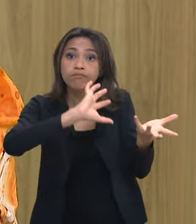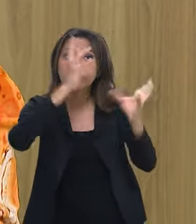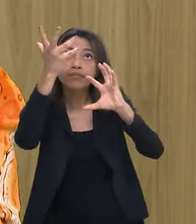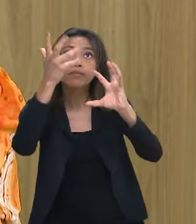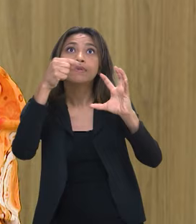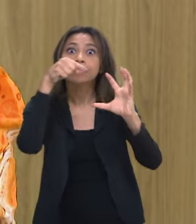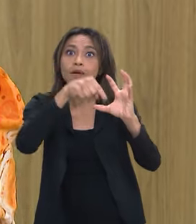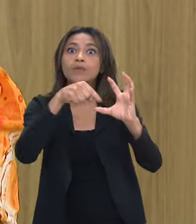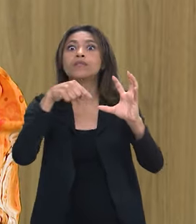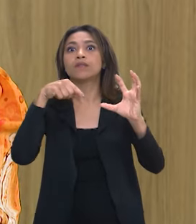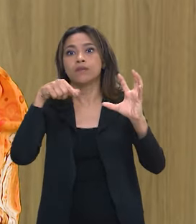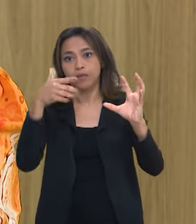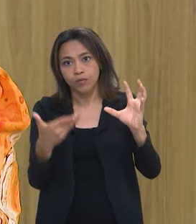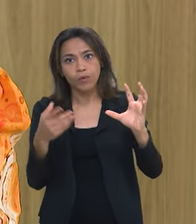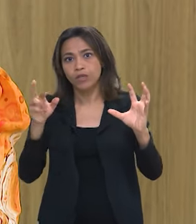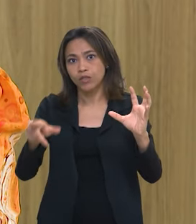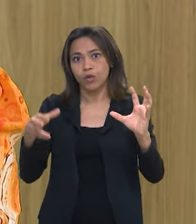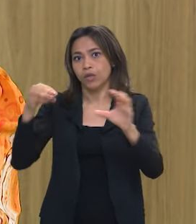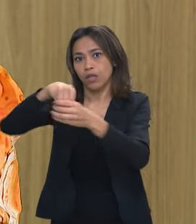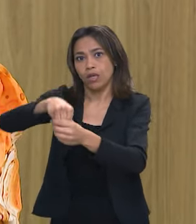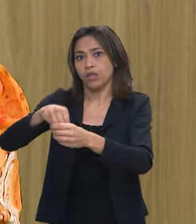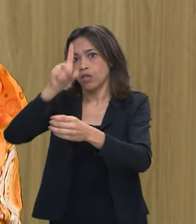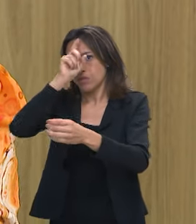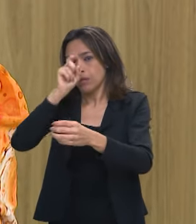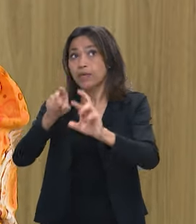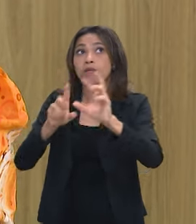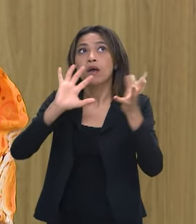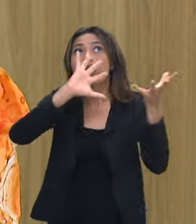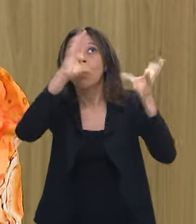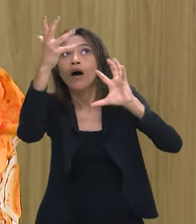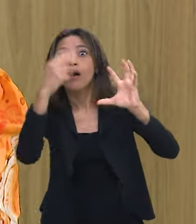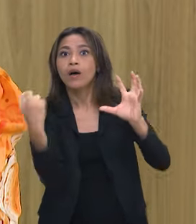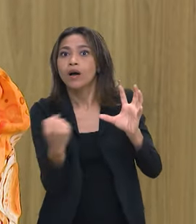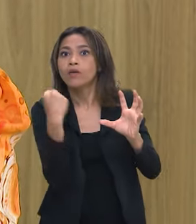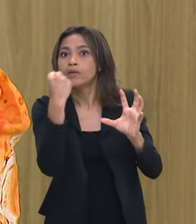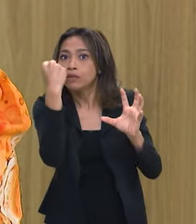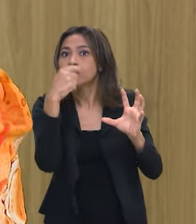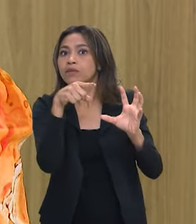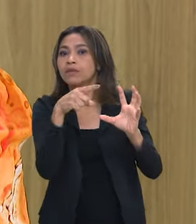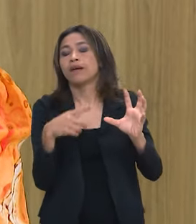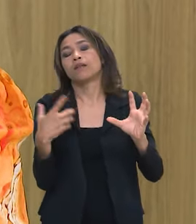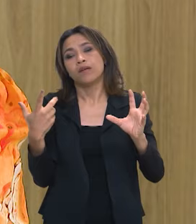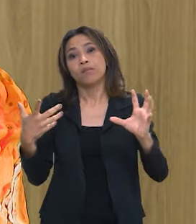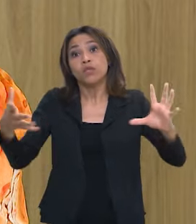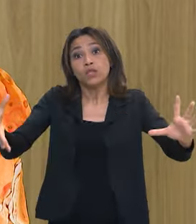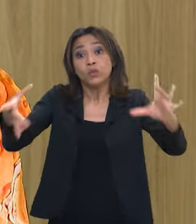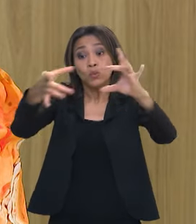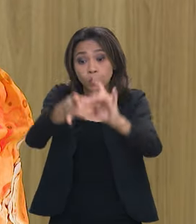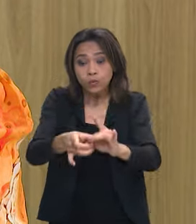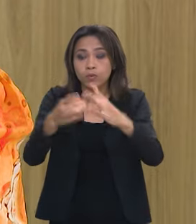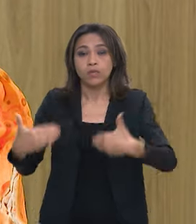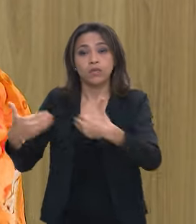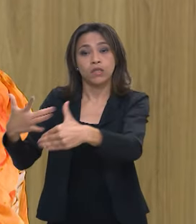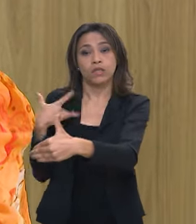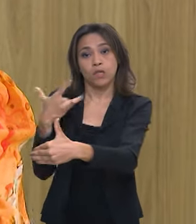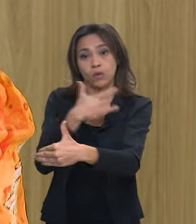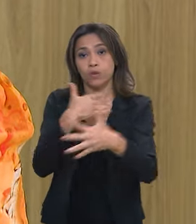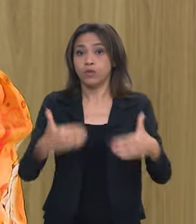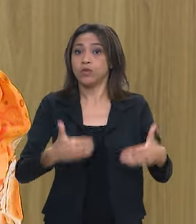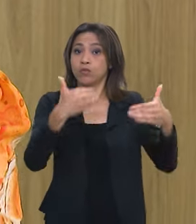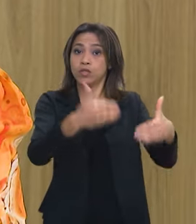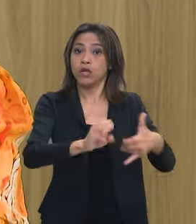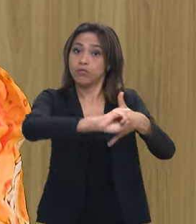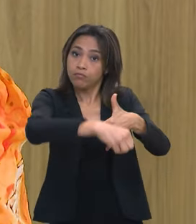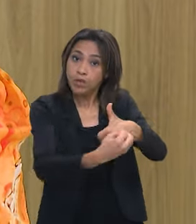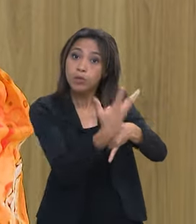climáticas que nós enfrentamos esse ano daí a importância de uma ação conjunta com o Ministério do Meio Ambiente e do Clima entre